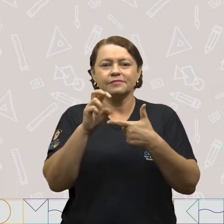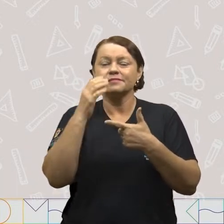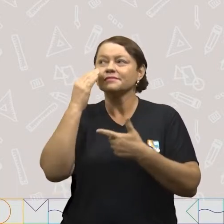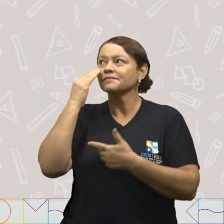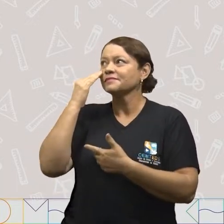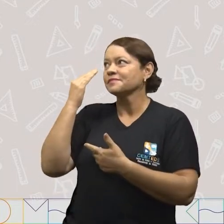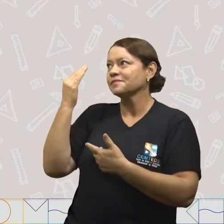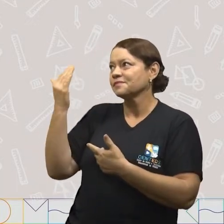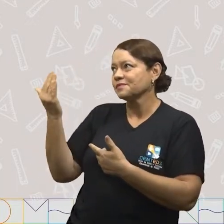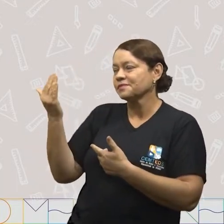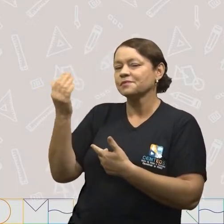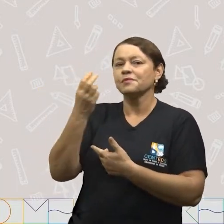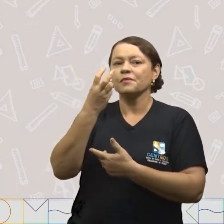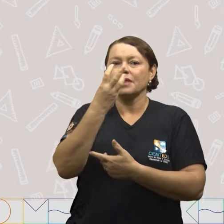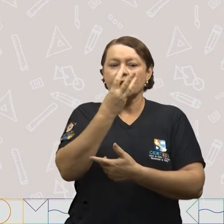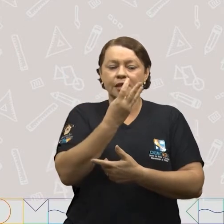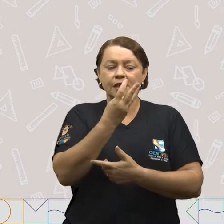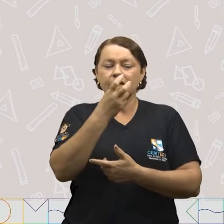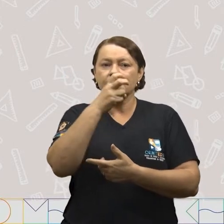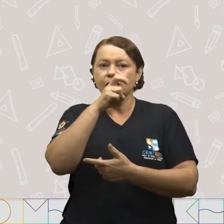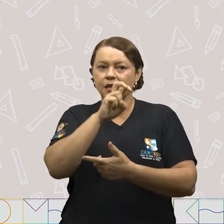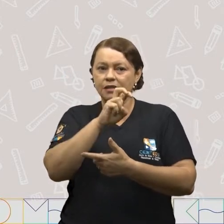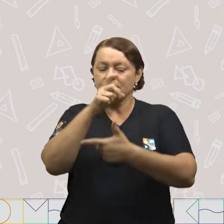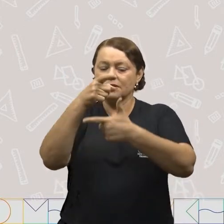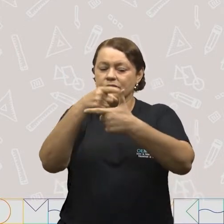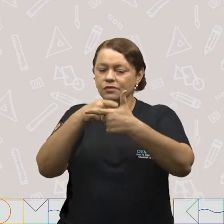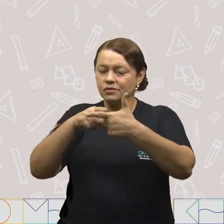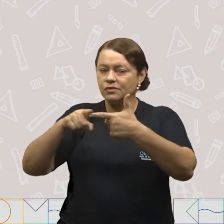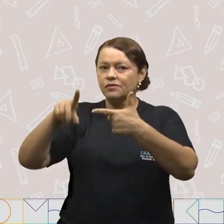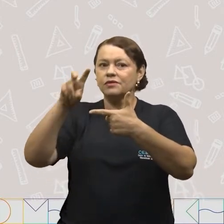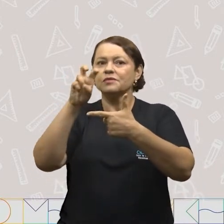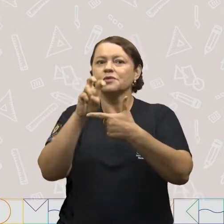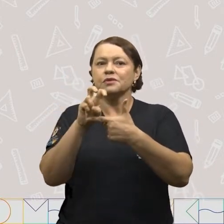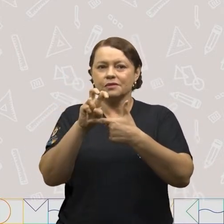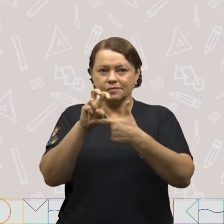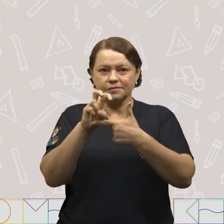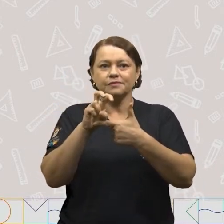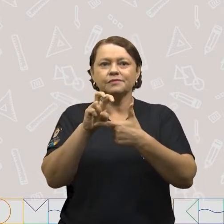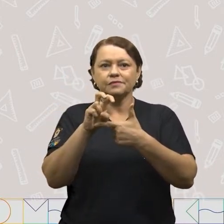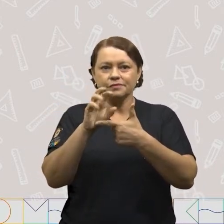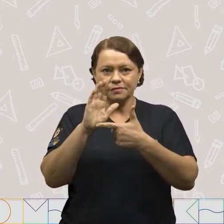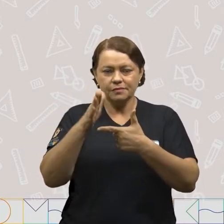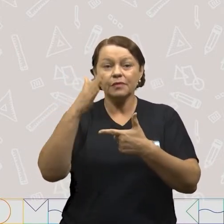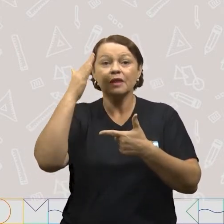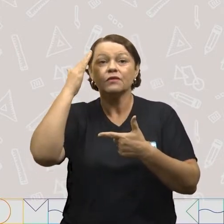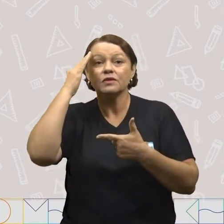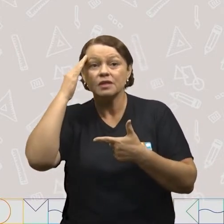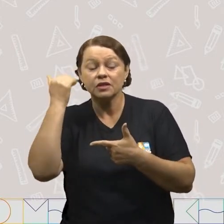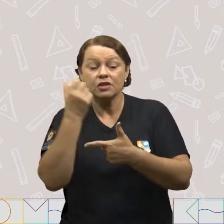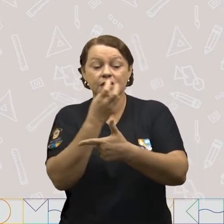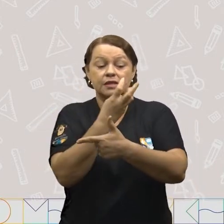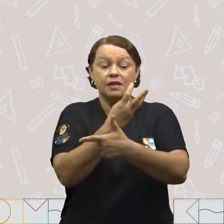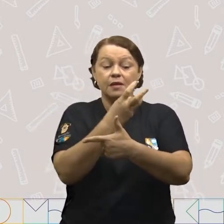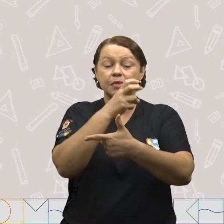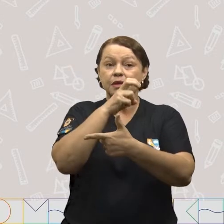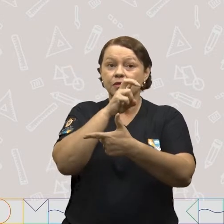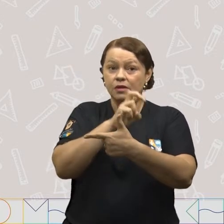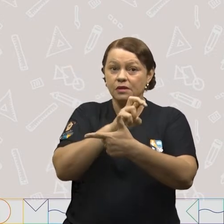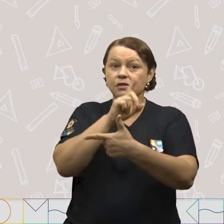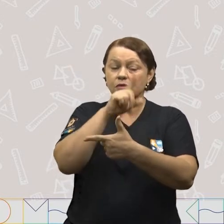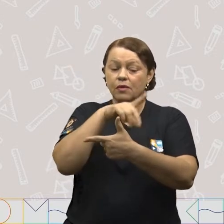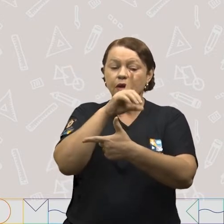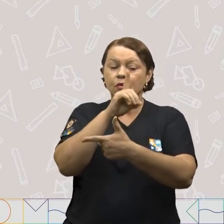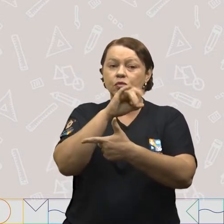ficará assim. Trinta e cinco dividido para cinco. Você já sabe que o trinta e cinco é o nosso